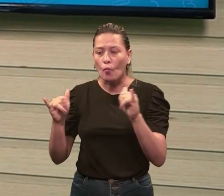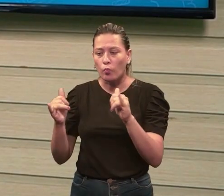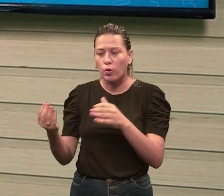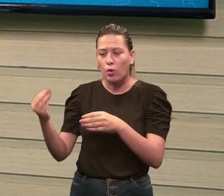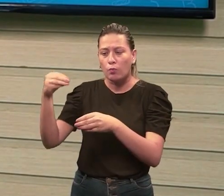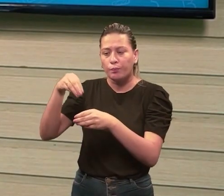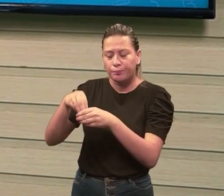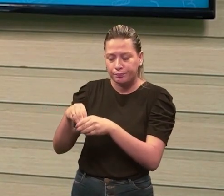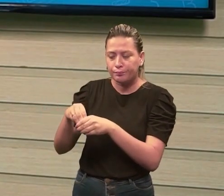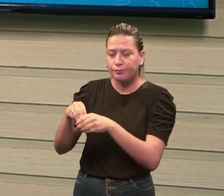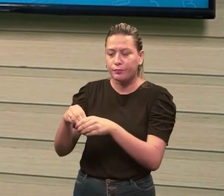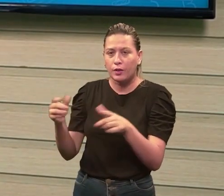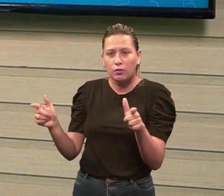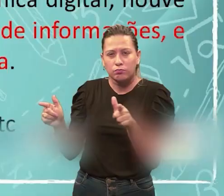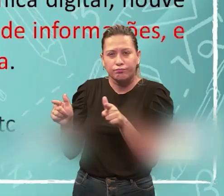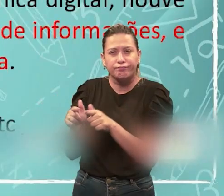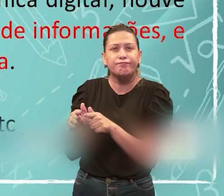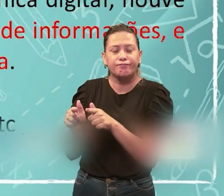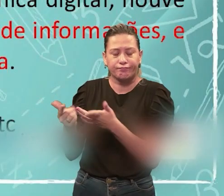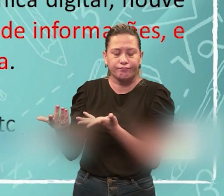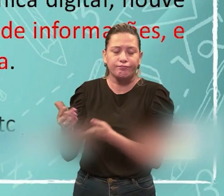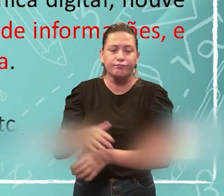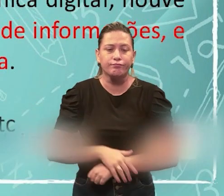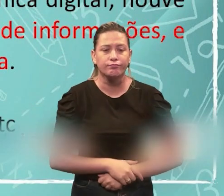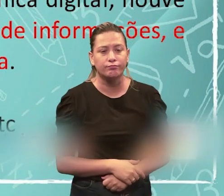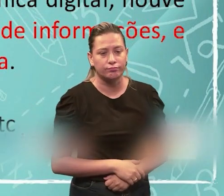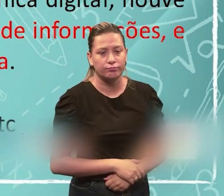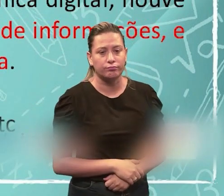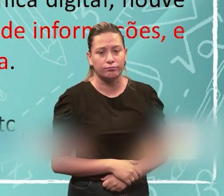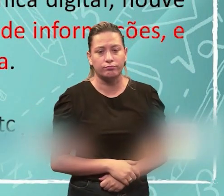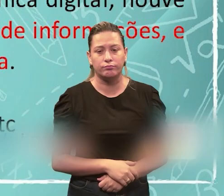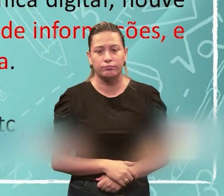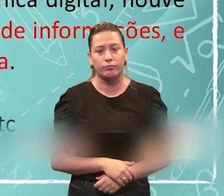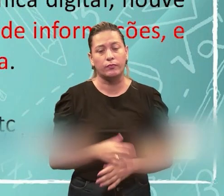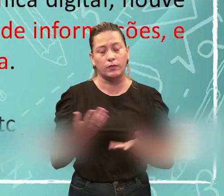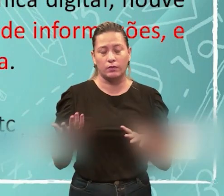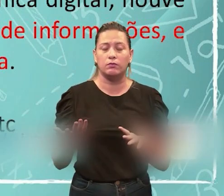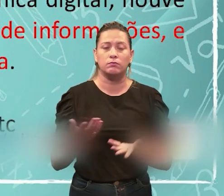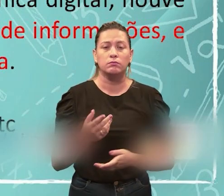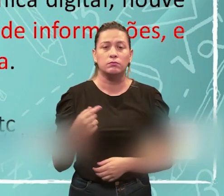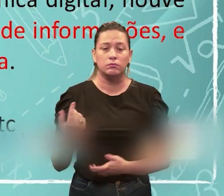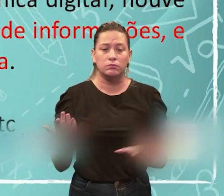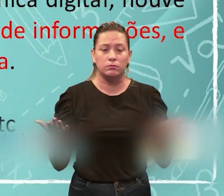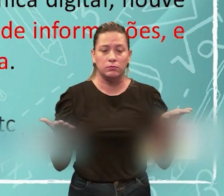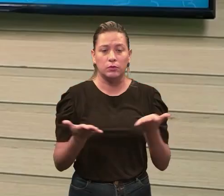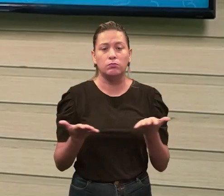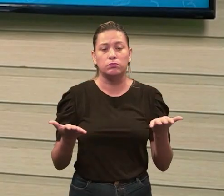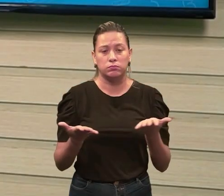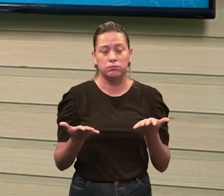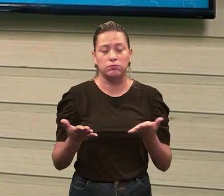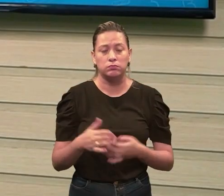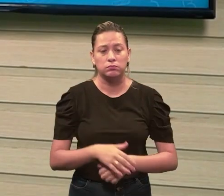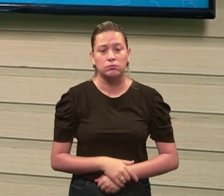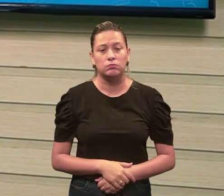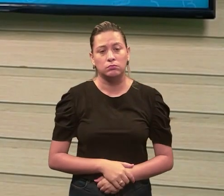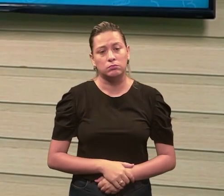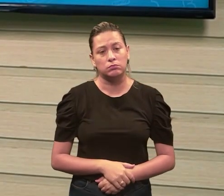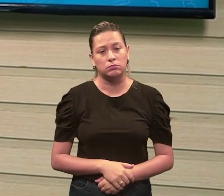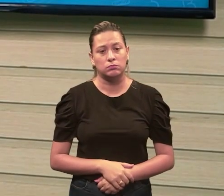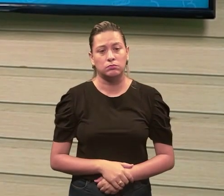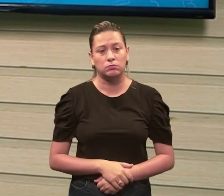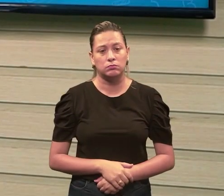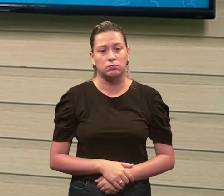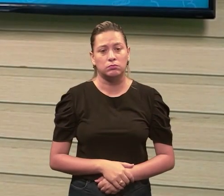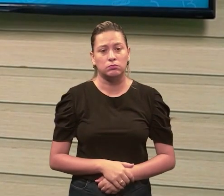espaços cada vez menores, tá? Então, esses termos agora andam junto em nossas vidas. É lógico que permanecem em